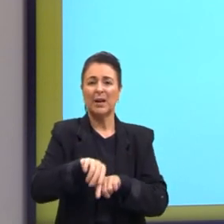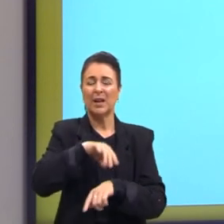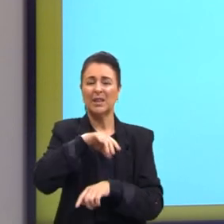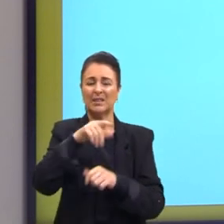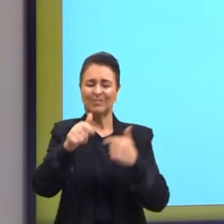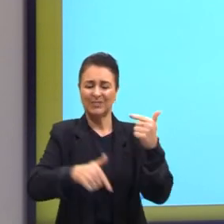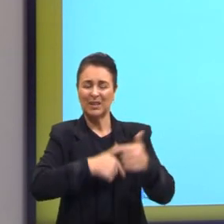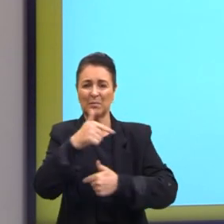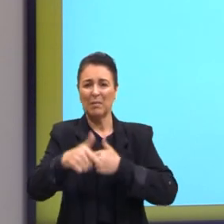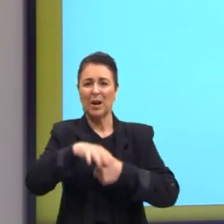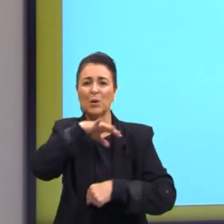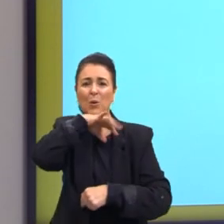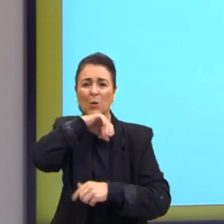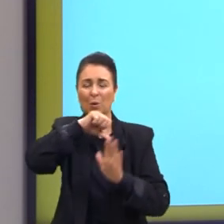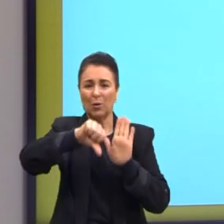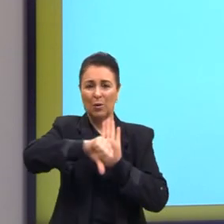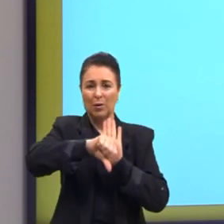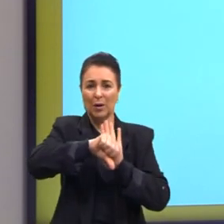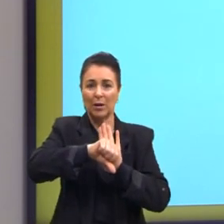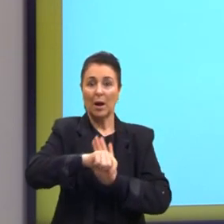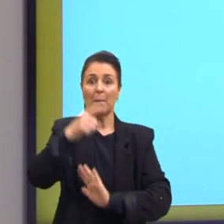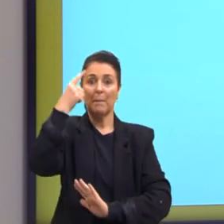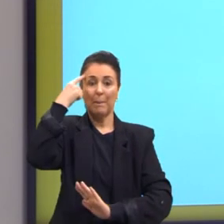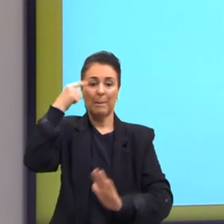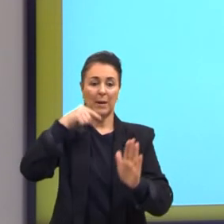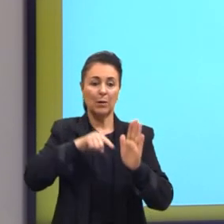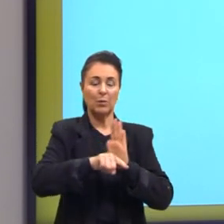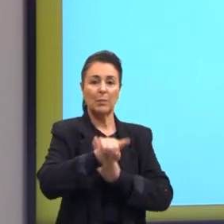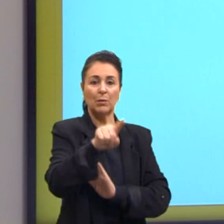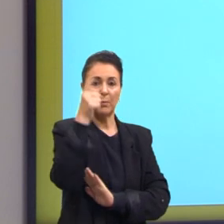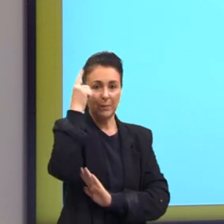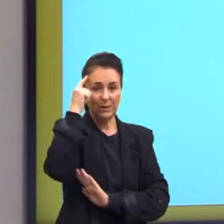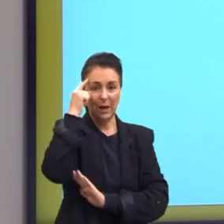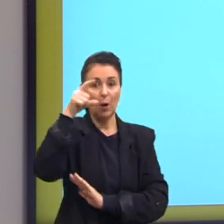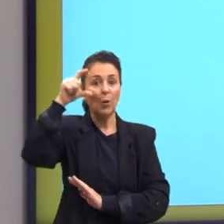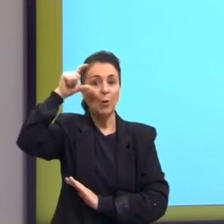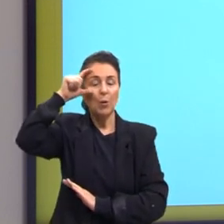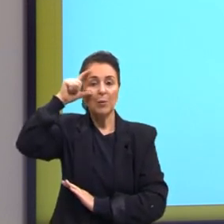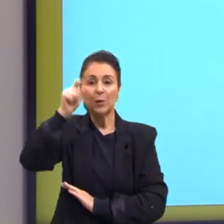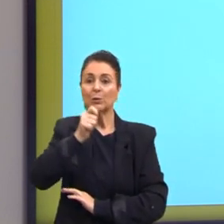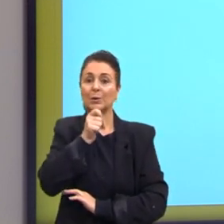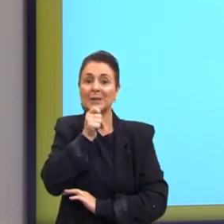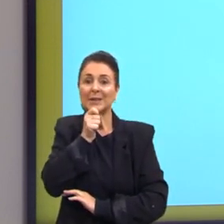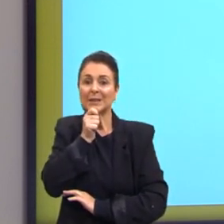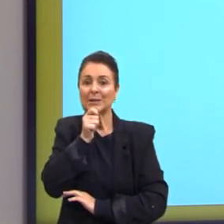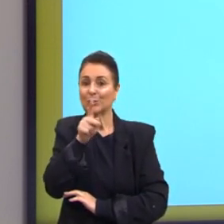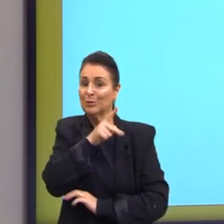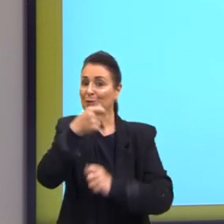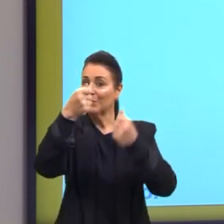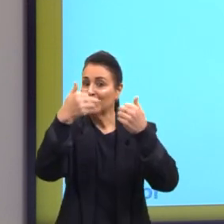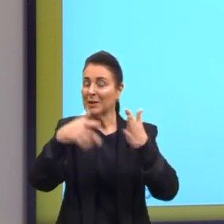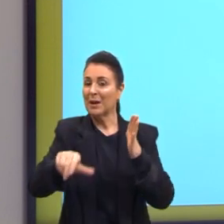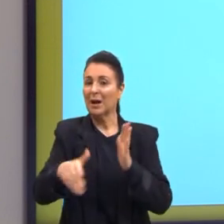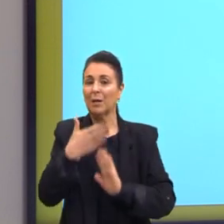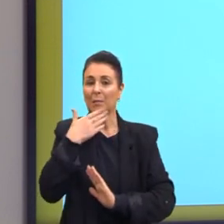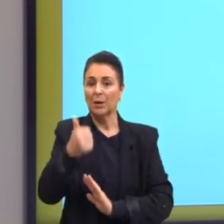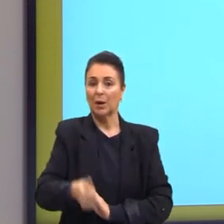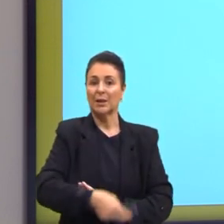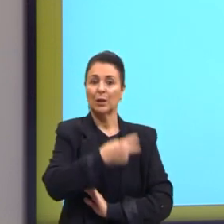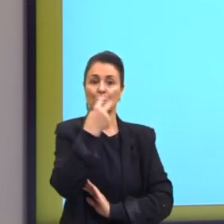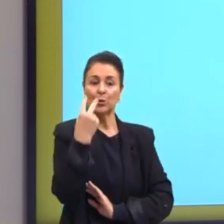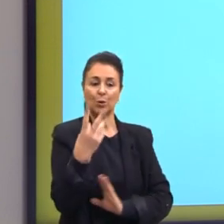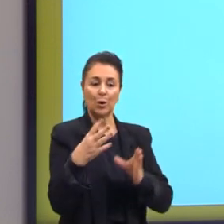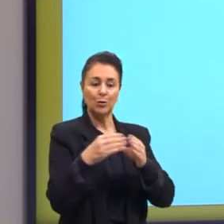Algumas questões aqui que deixo para você pensar. Esse pensador aqui, o Milton Santos, que vamos abordar mais adiante. Existem apenas duas